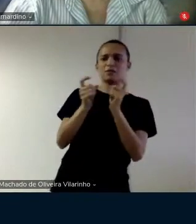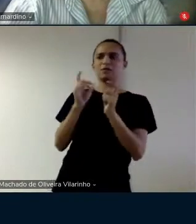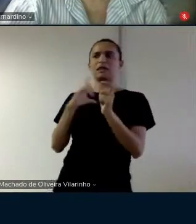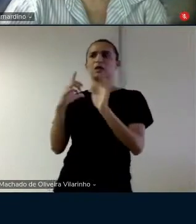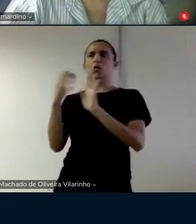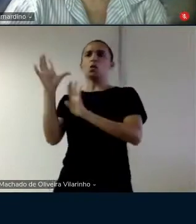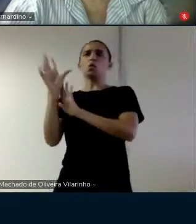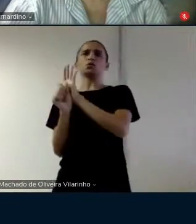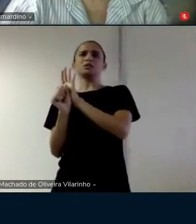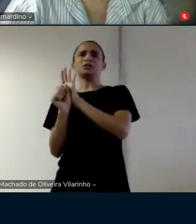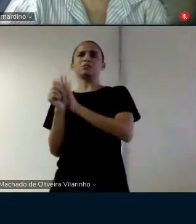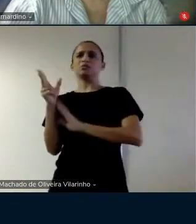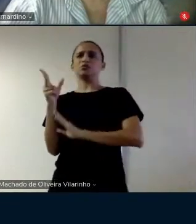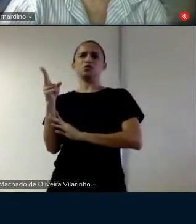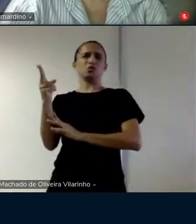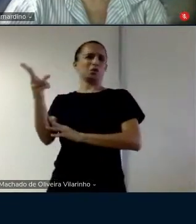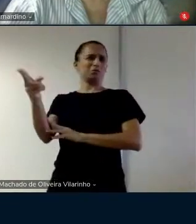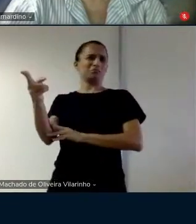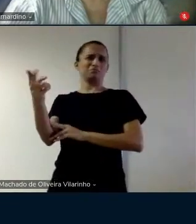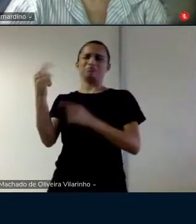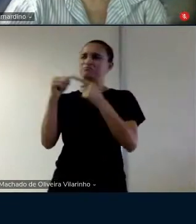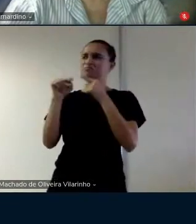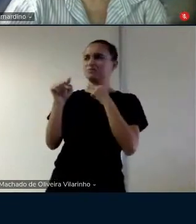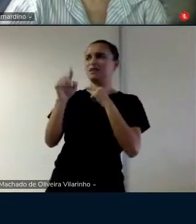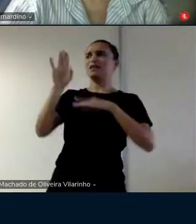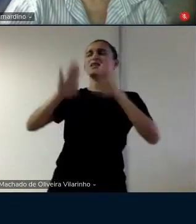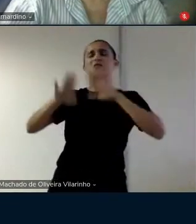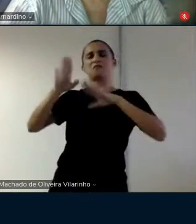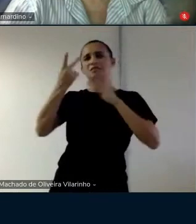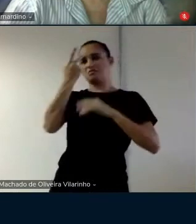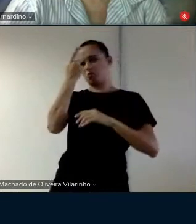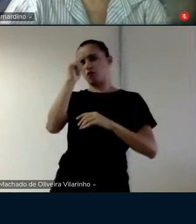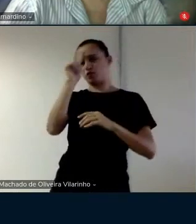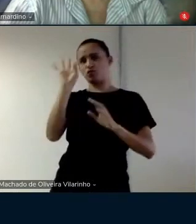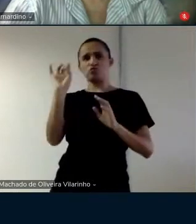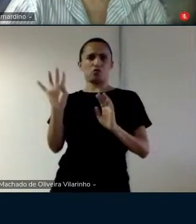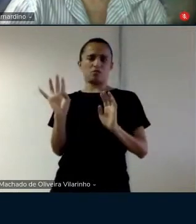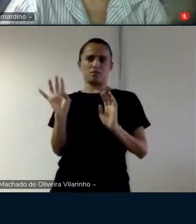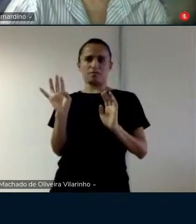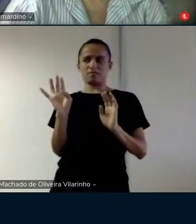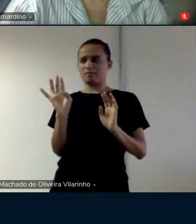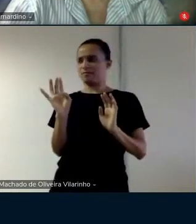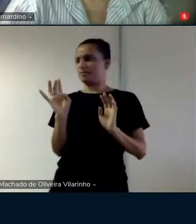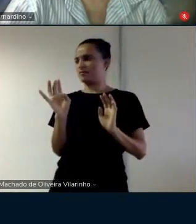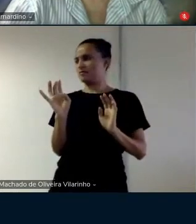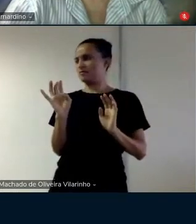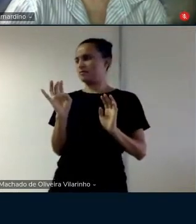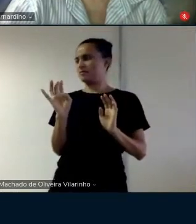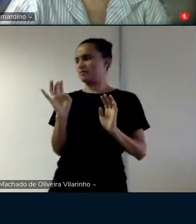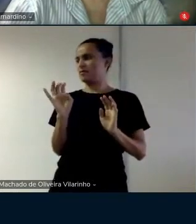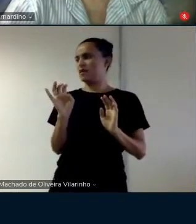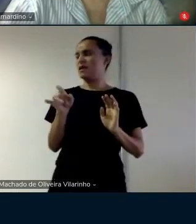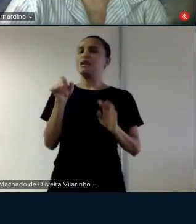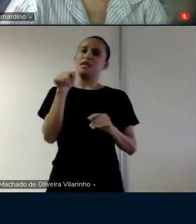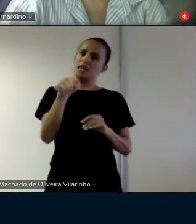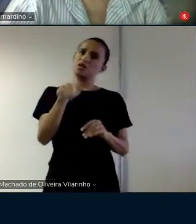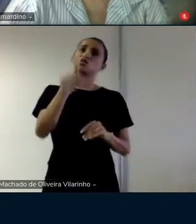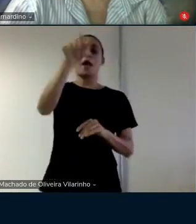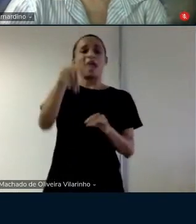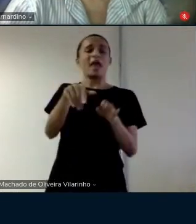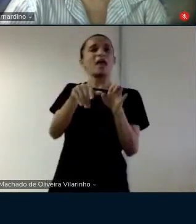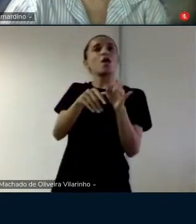educação relacionada então o pessoal acho que é uma troca e aí imaginam o o professor vai falar na hora que ele pegar o manual desse e o que ele